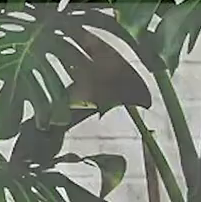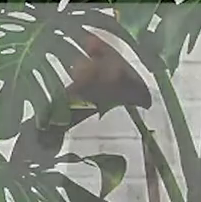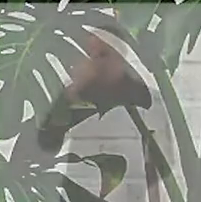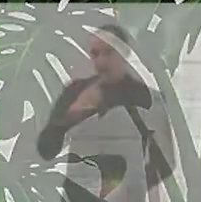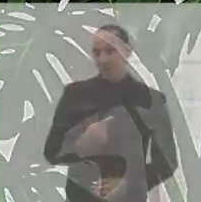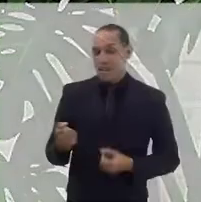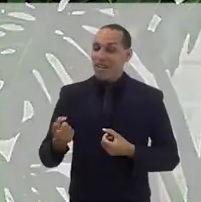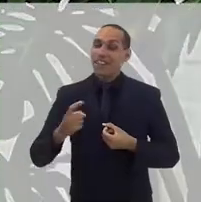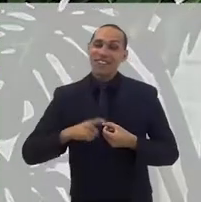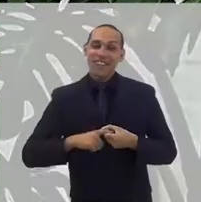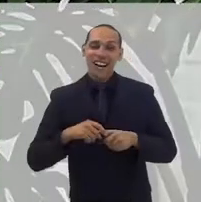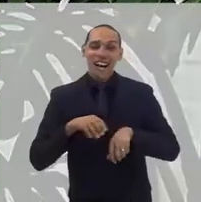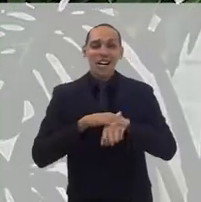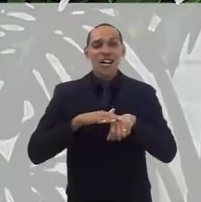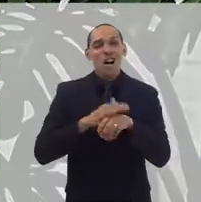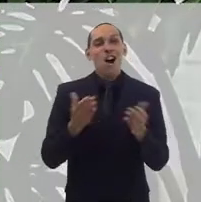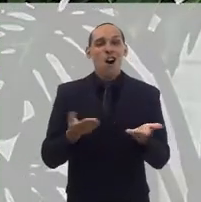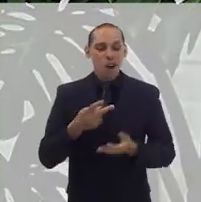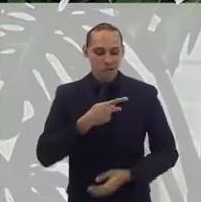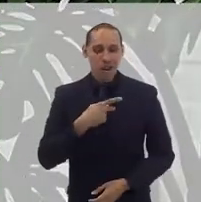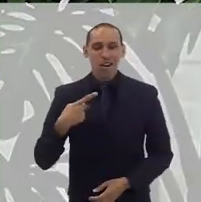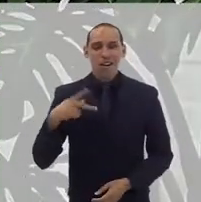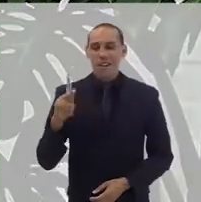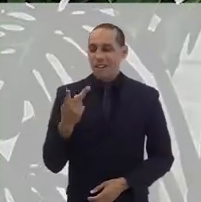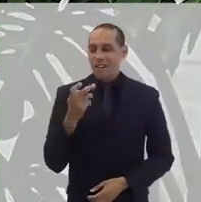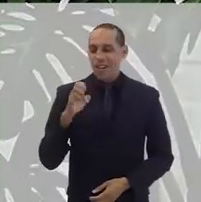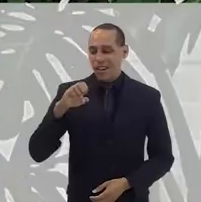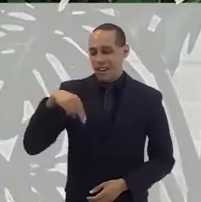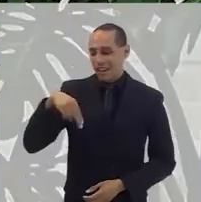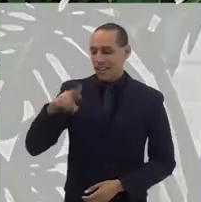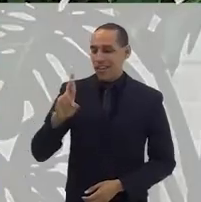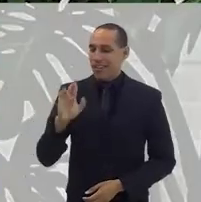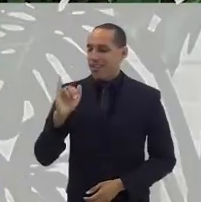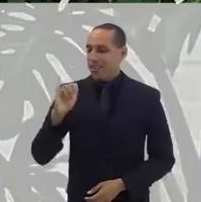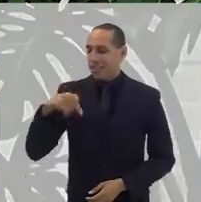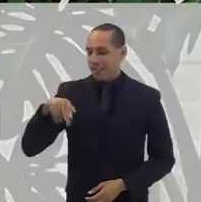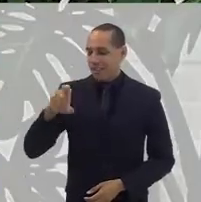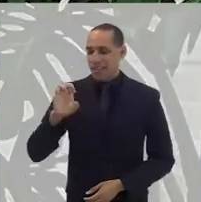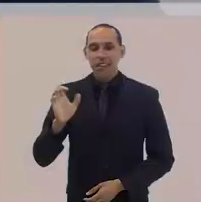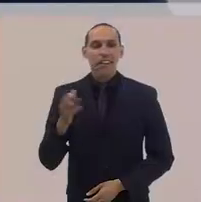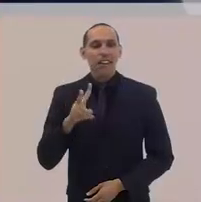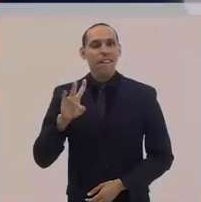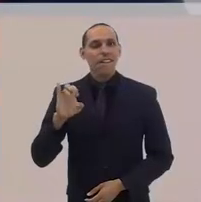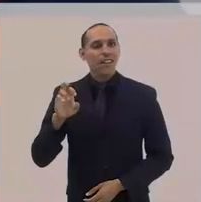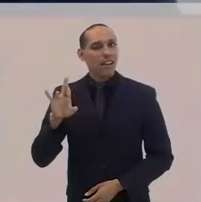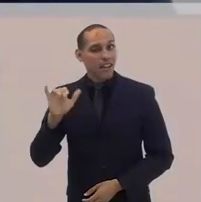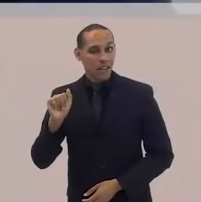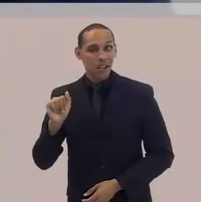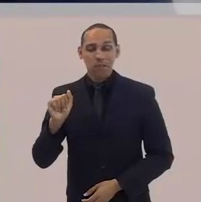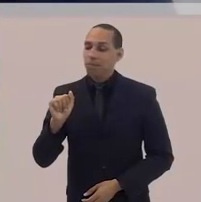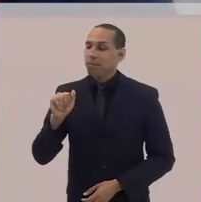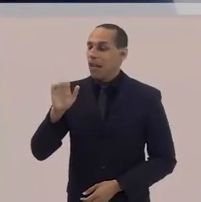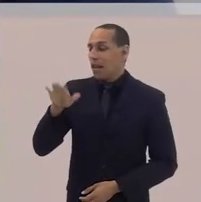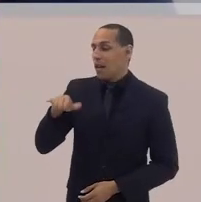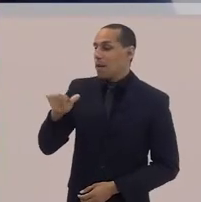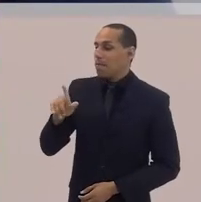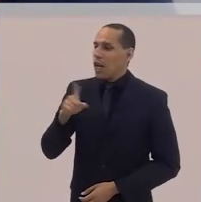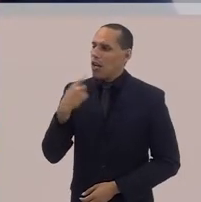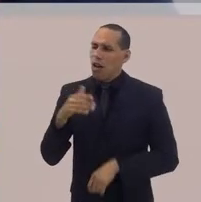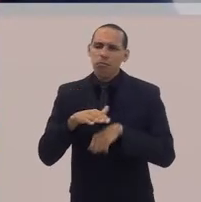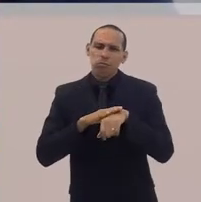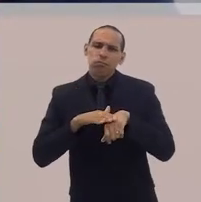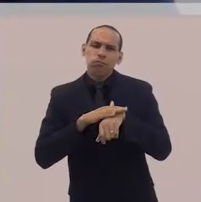O perfil está de volta conversando hoje com o pastor Henrique Vieira. Pastor, no bloco anterior a gente